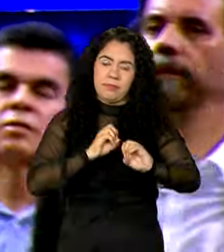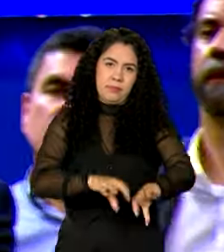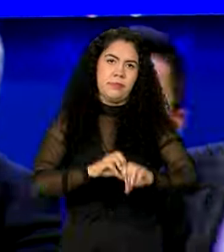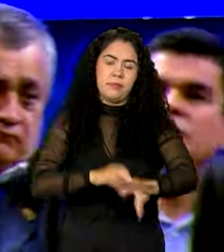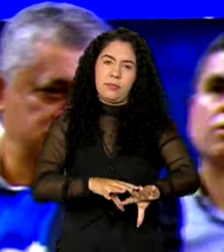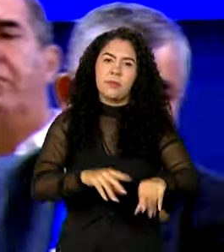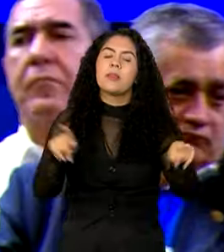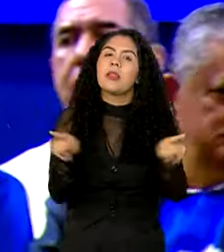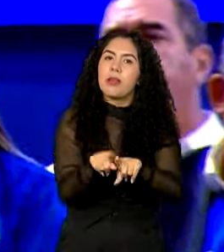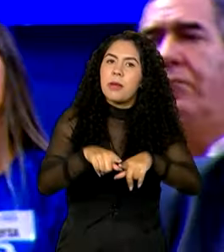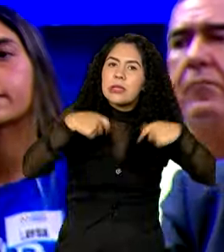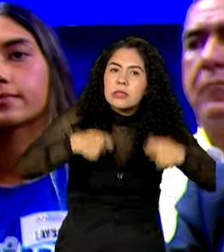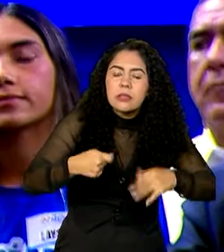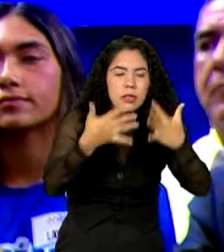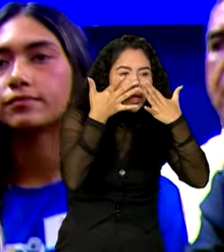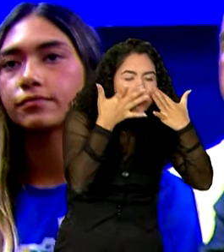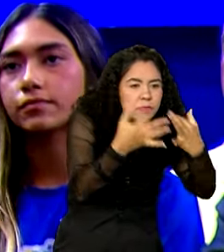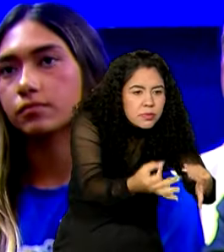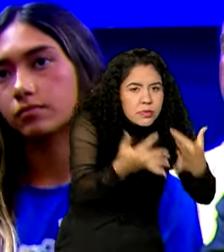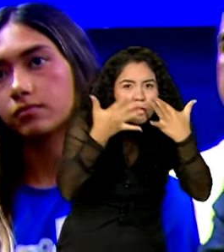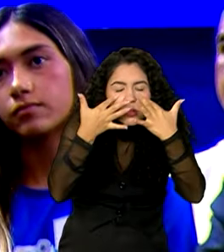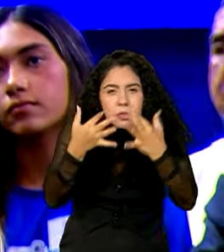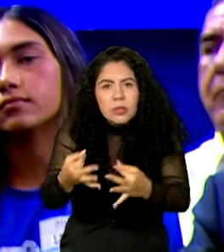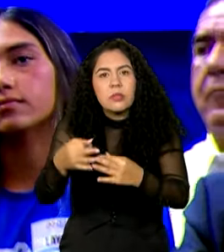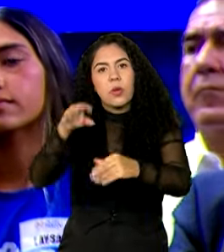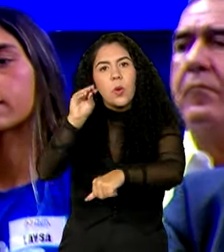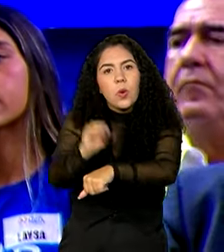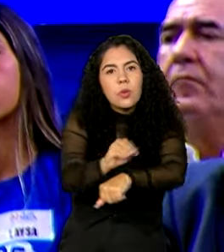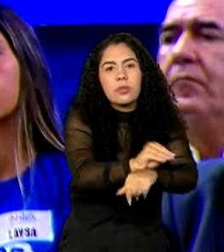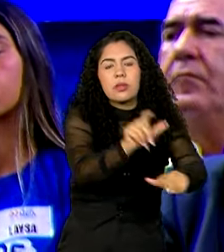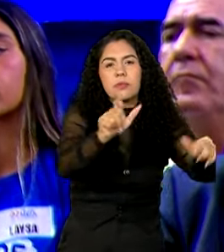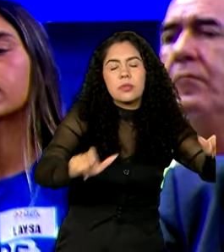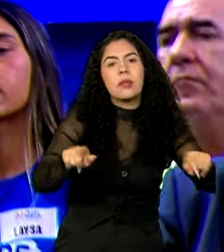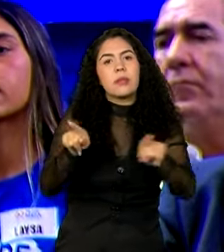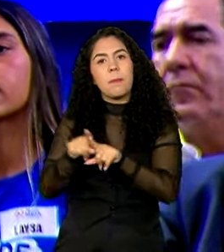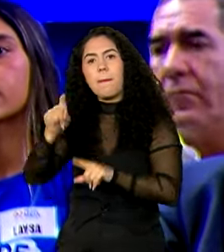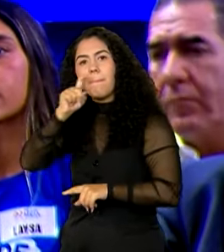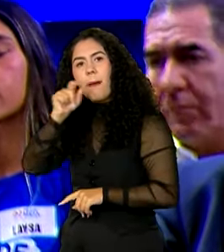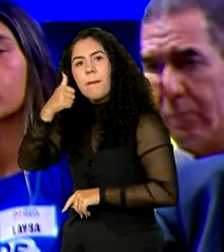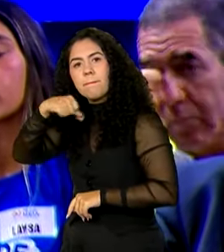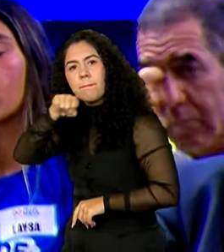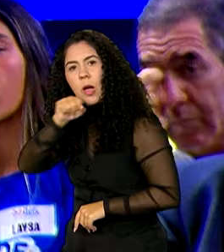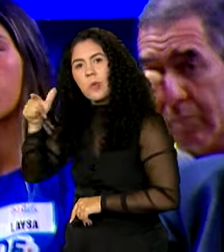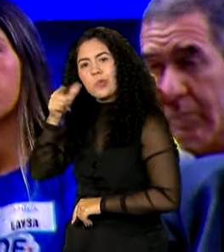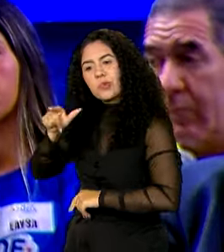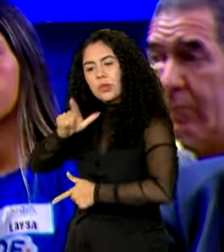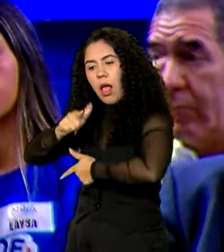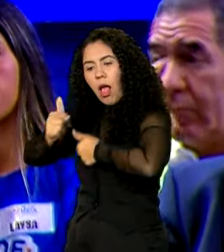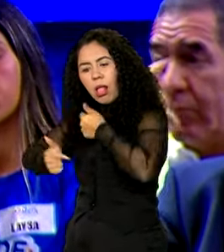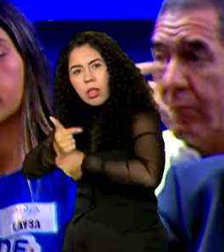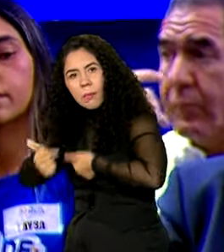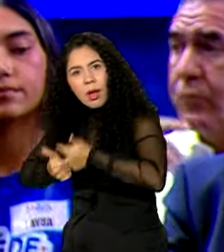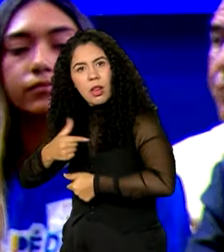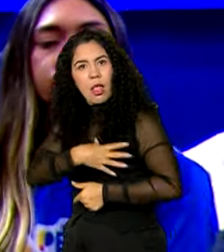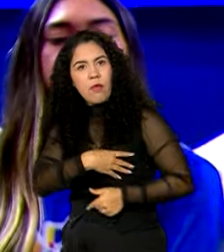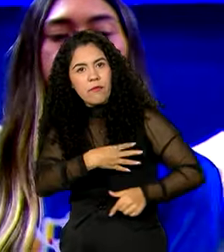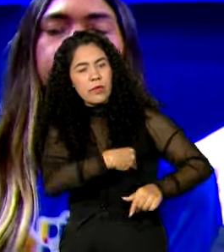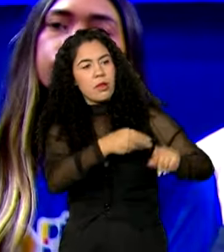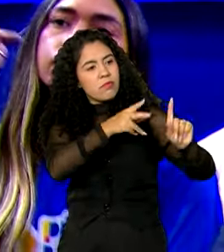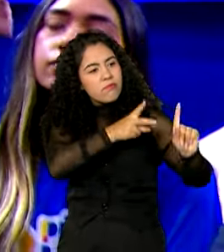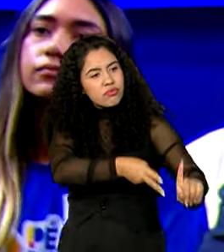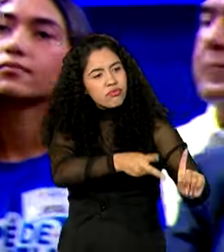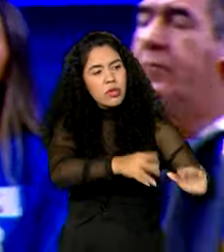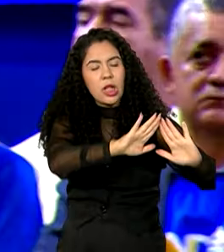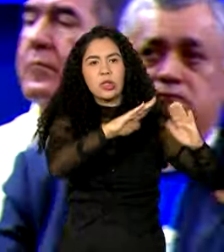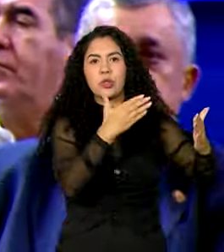necessidade também de cuidar das pessoas, para que a mãe ou o pai possam exercer as suas profissões, trabalhar livremente,